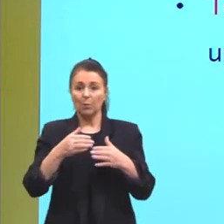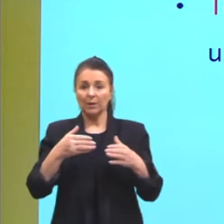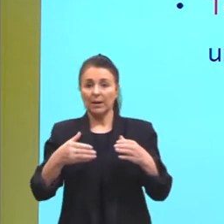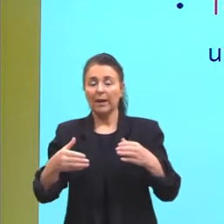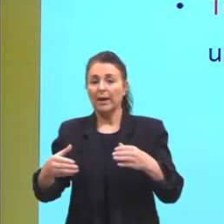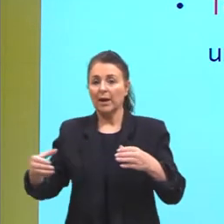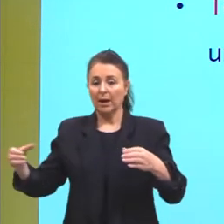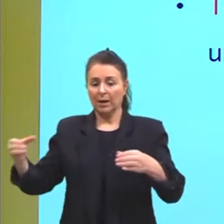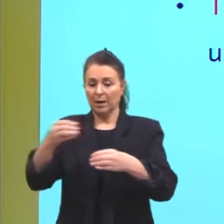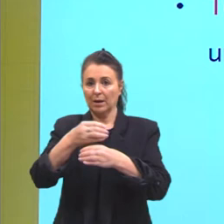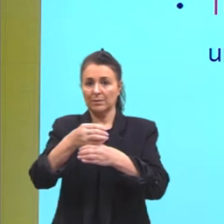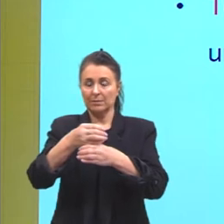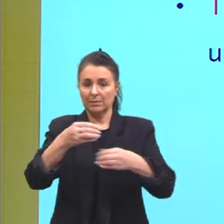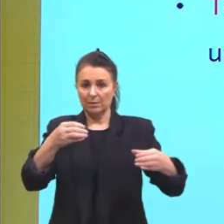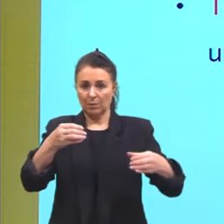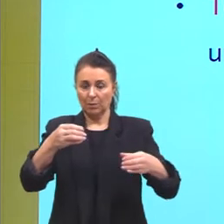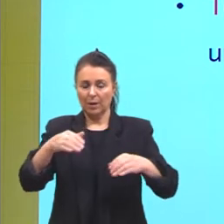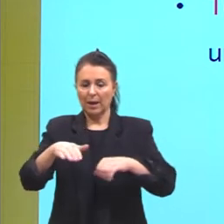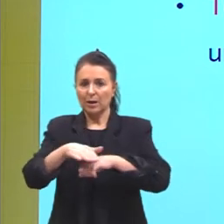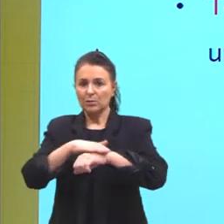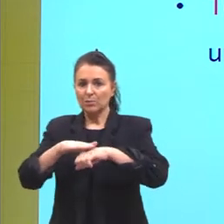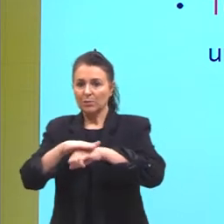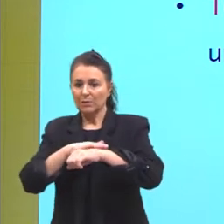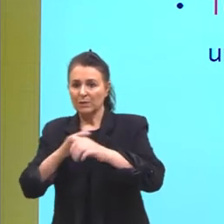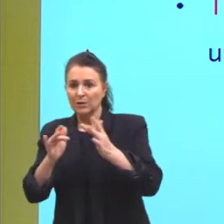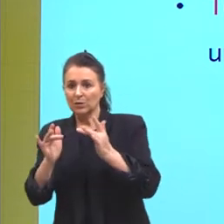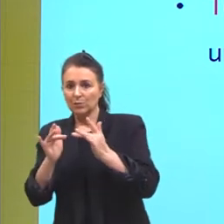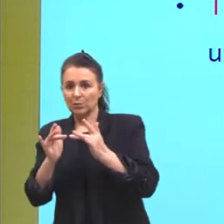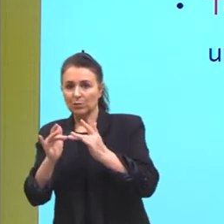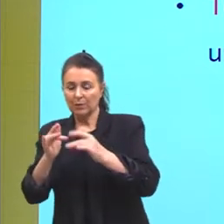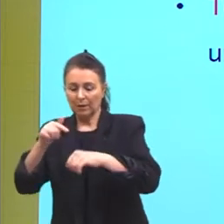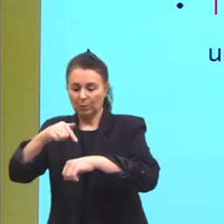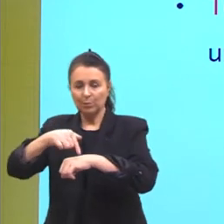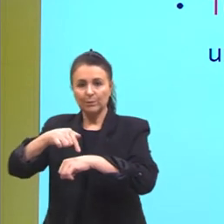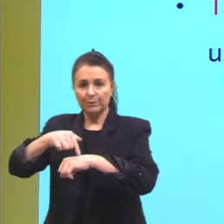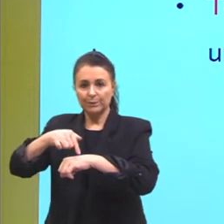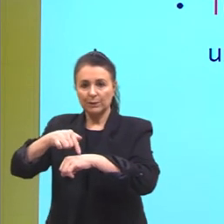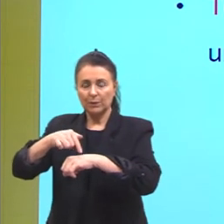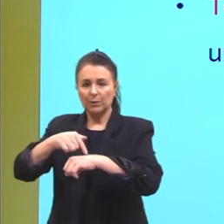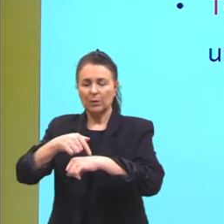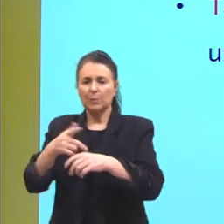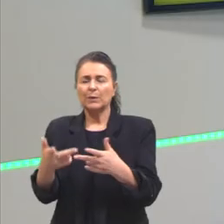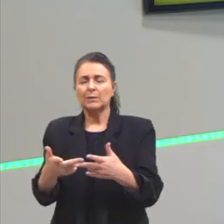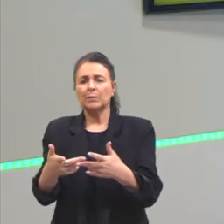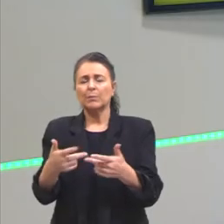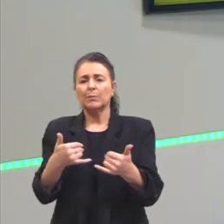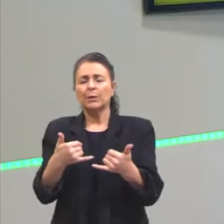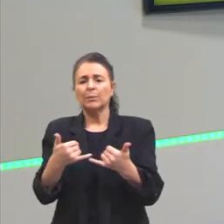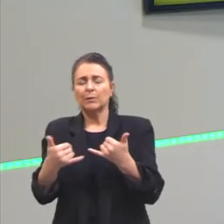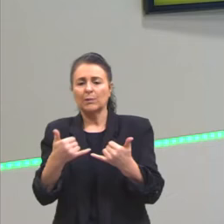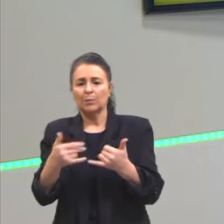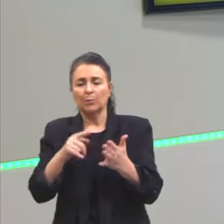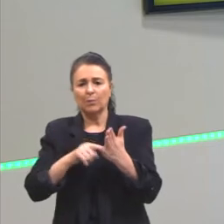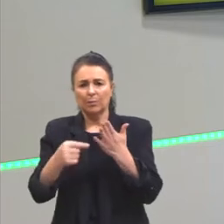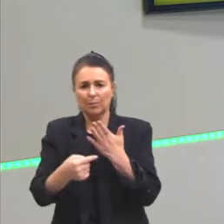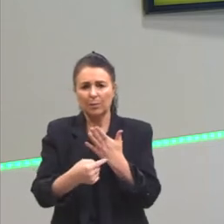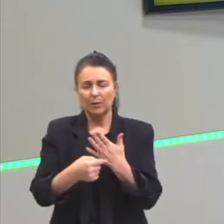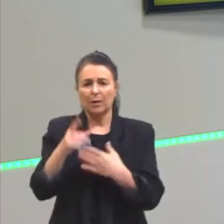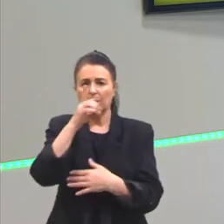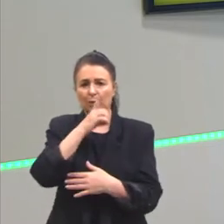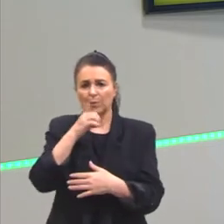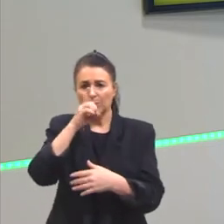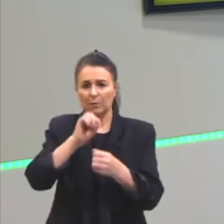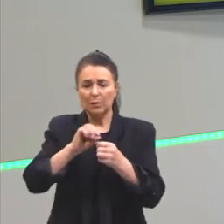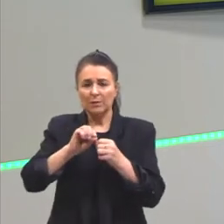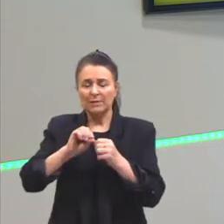a superfície de contato. O que seria a superfície de contato? Quando eu estou lá no meu domingo, no churrasco de domingo, e vou fazer a salada de